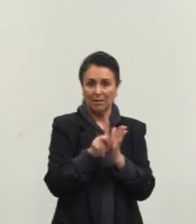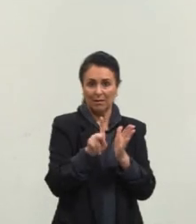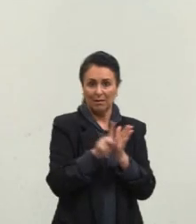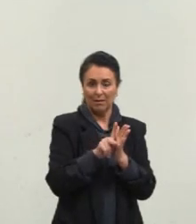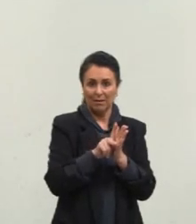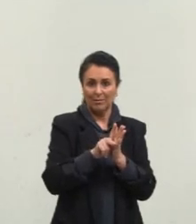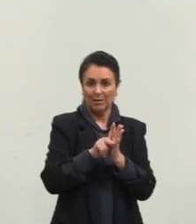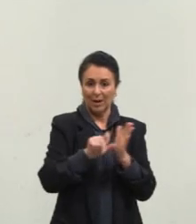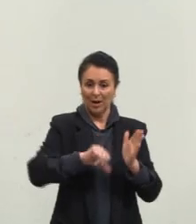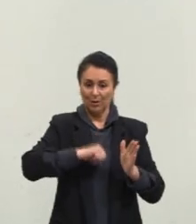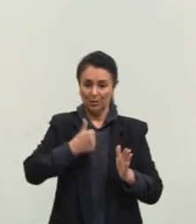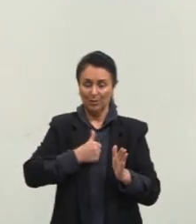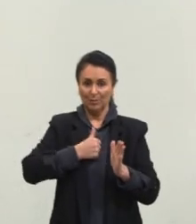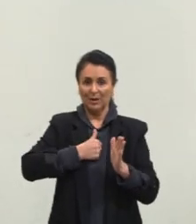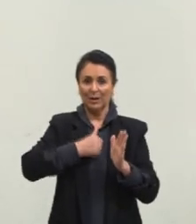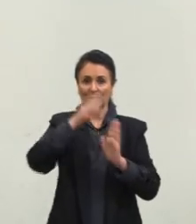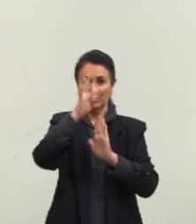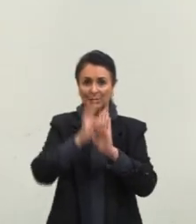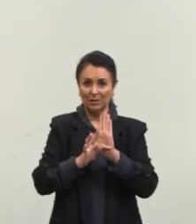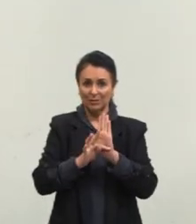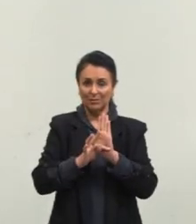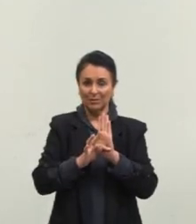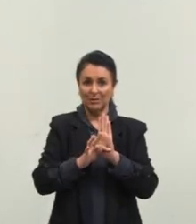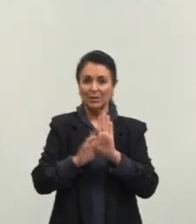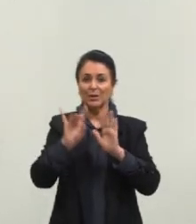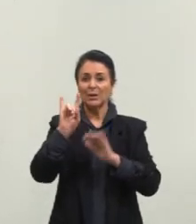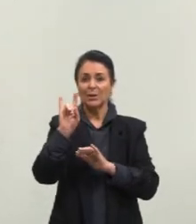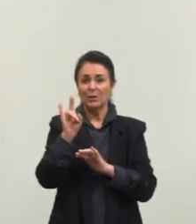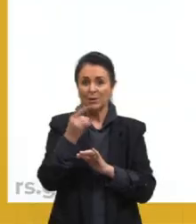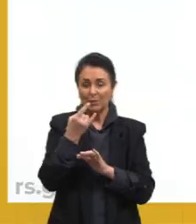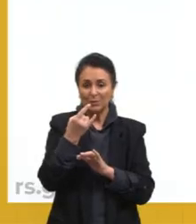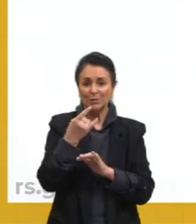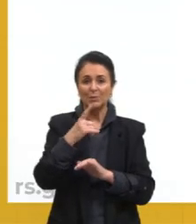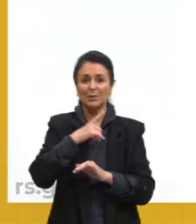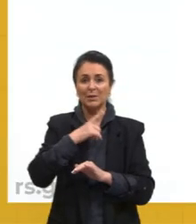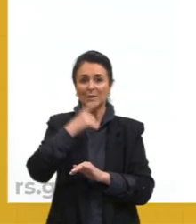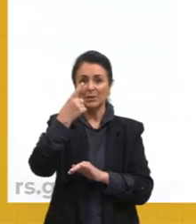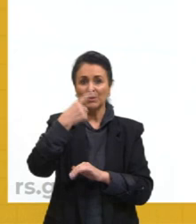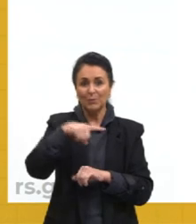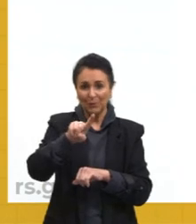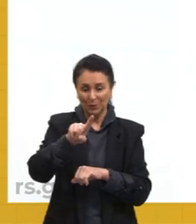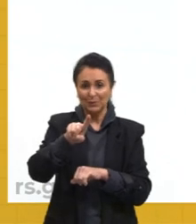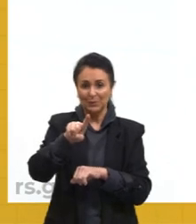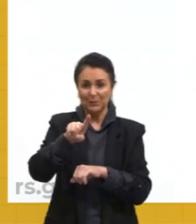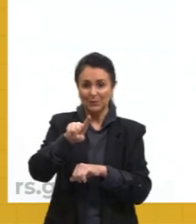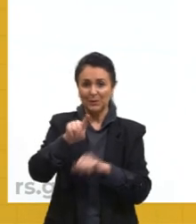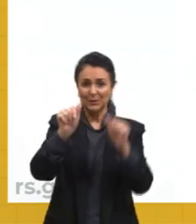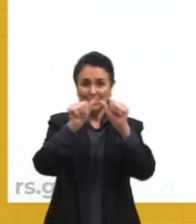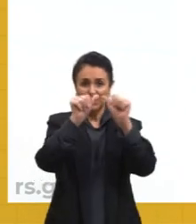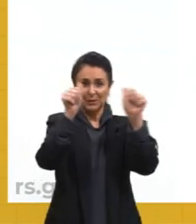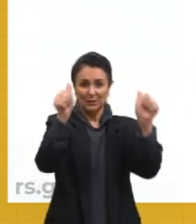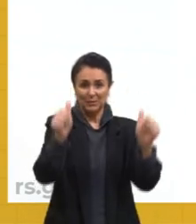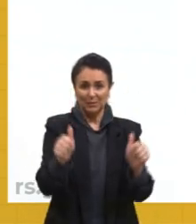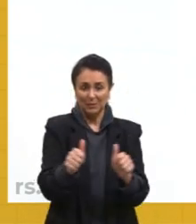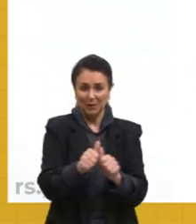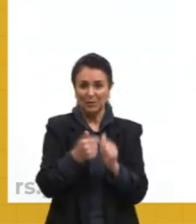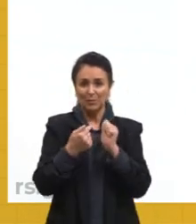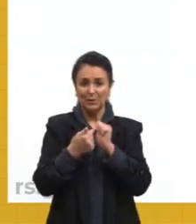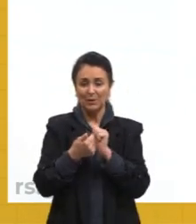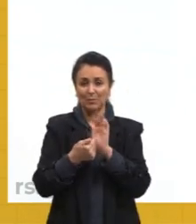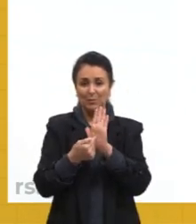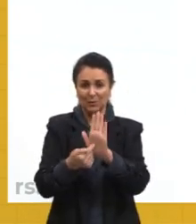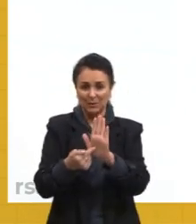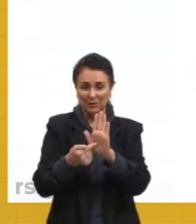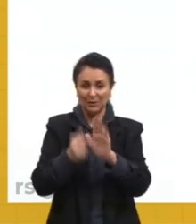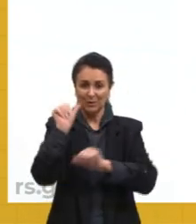desse texto. E aqui no nosso último slide a gente tem um outro meme ressaltando aí a reforma do Lutero, o